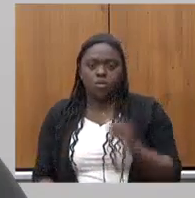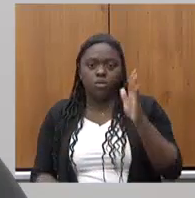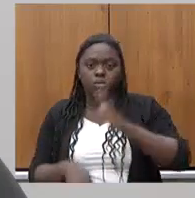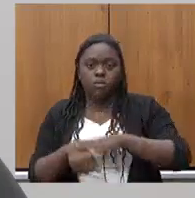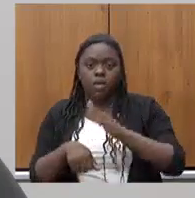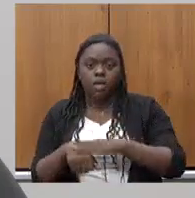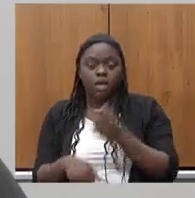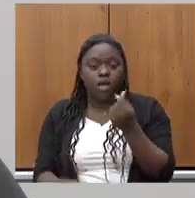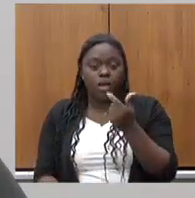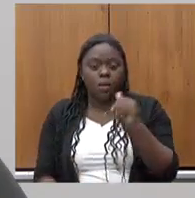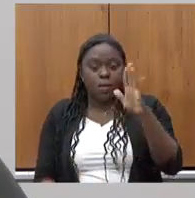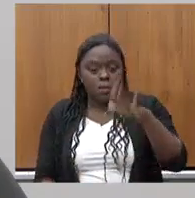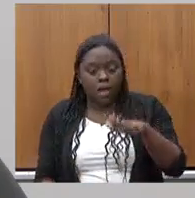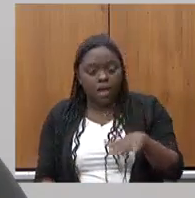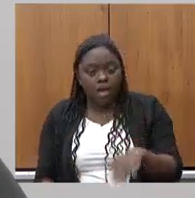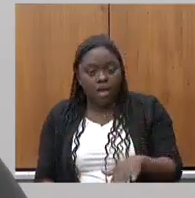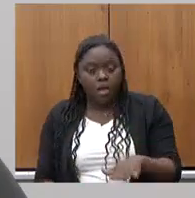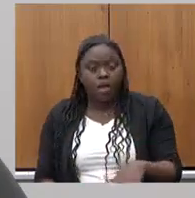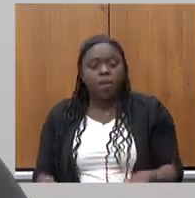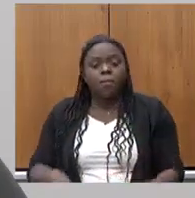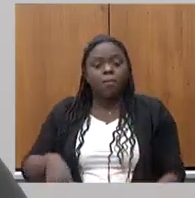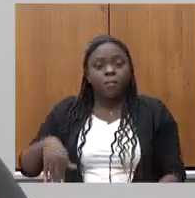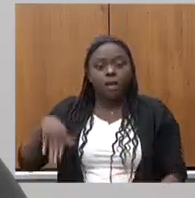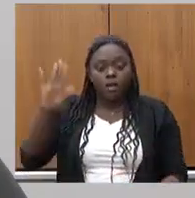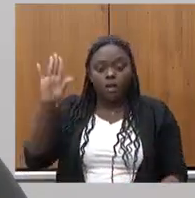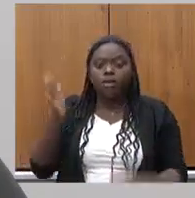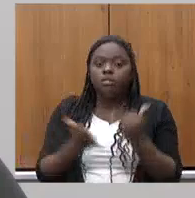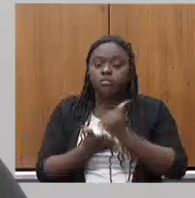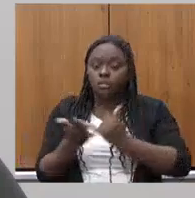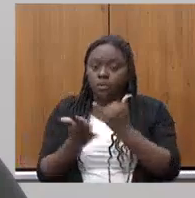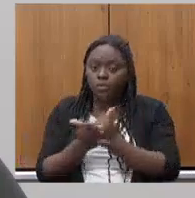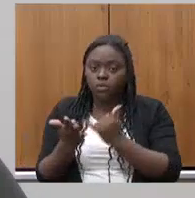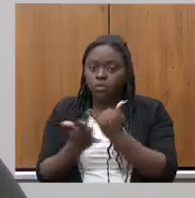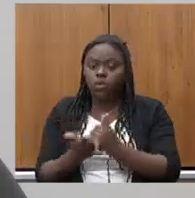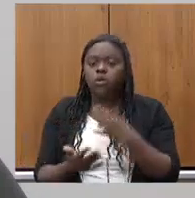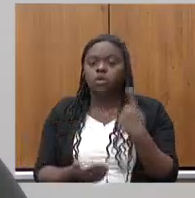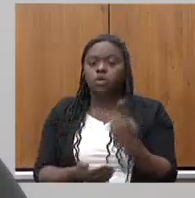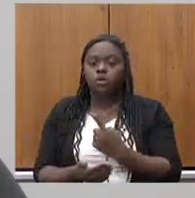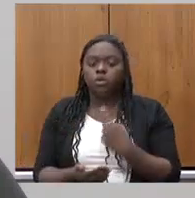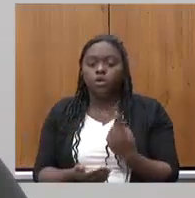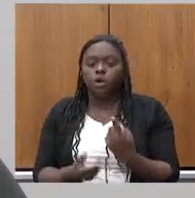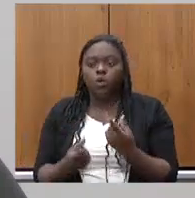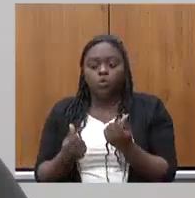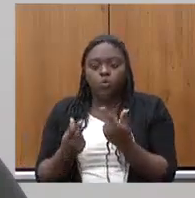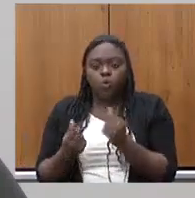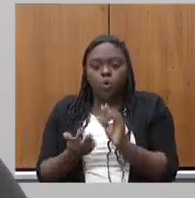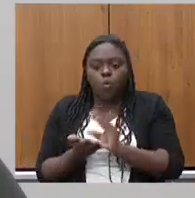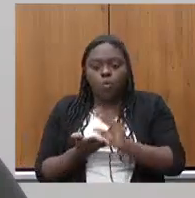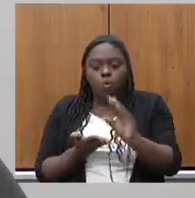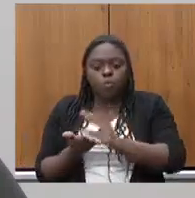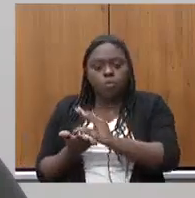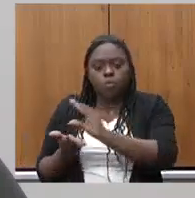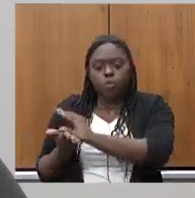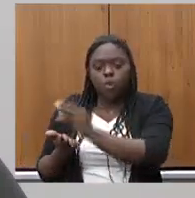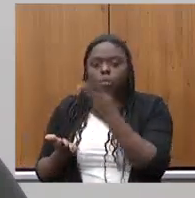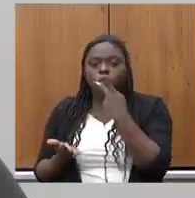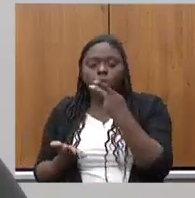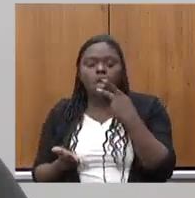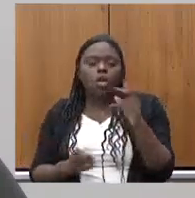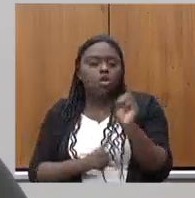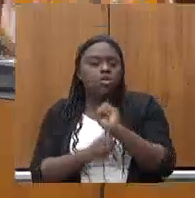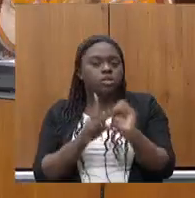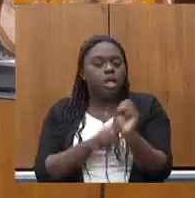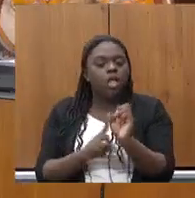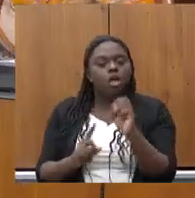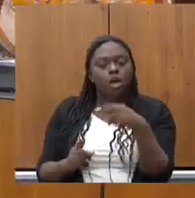baixa é a renda da pessoa maior é a incidência de impostos nós não tributamos fortuna por falar em socialismo ou capitalismo